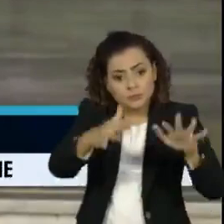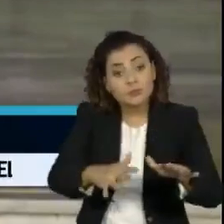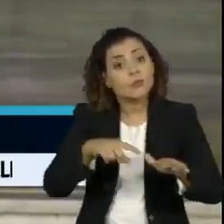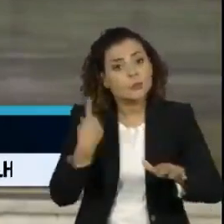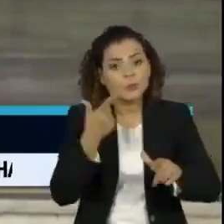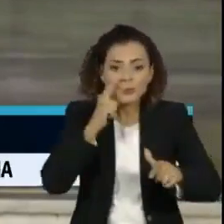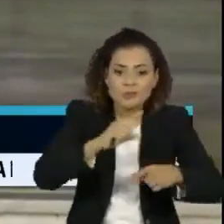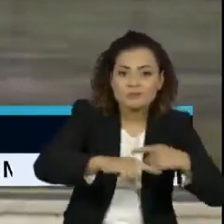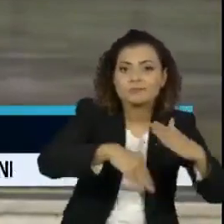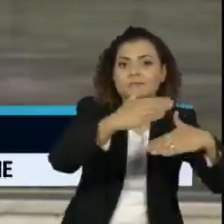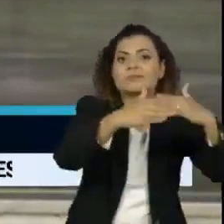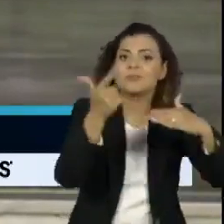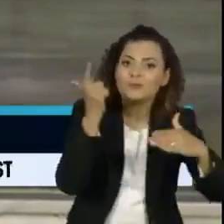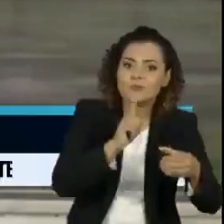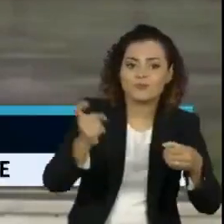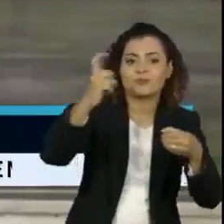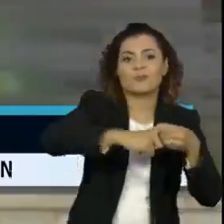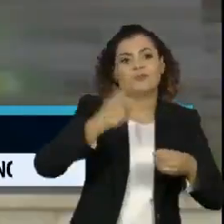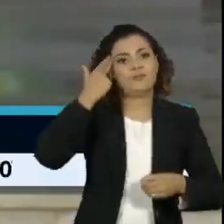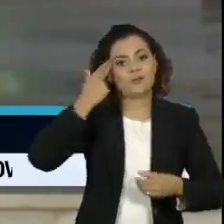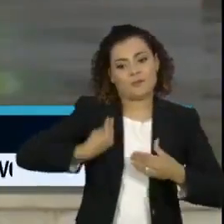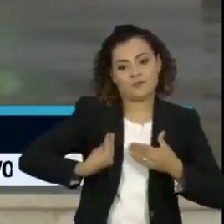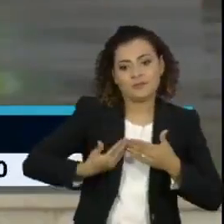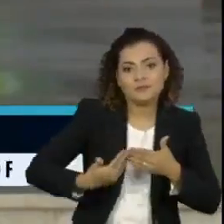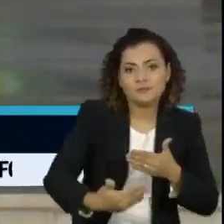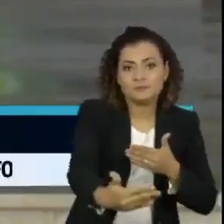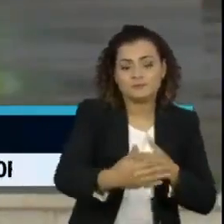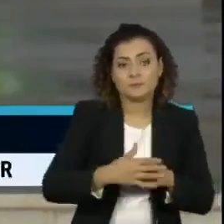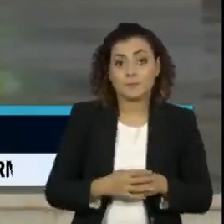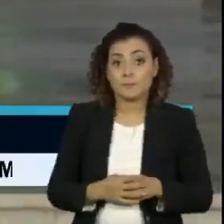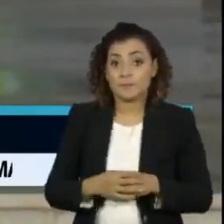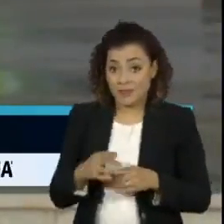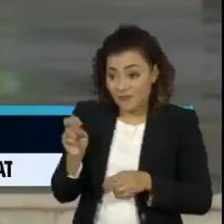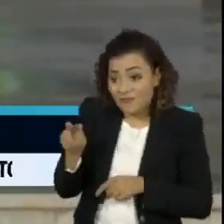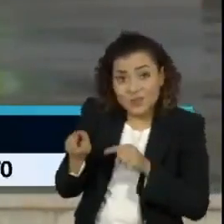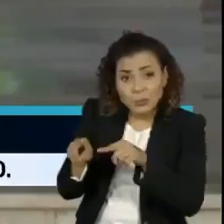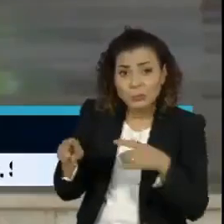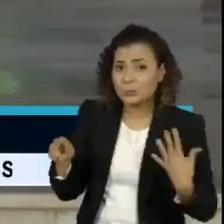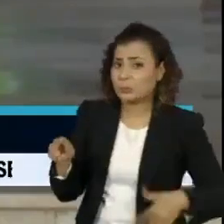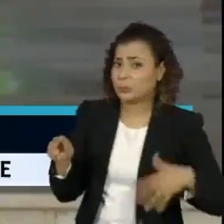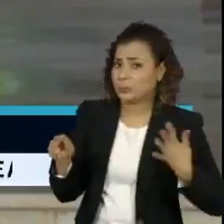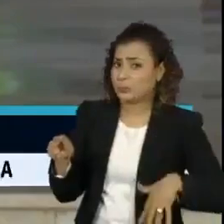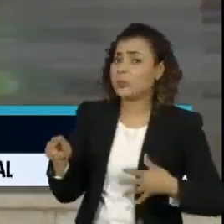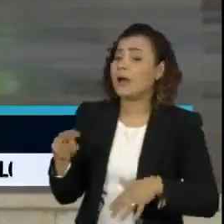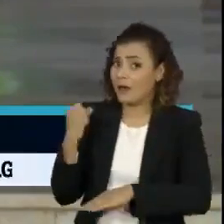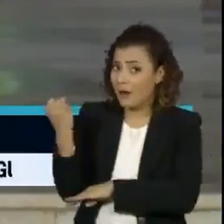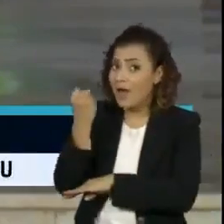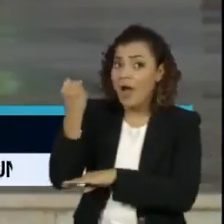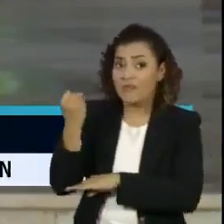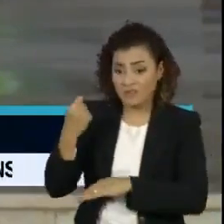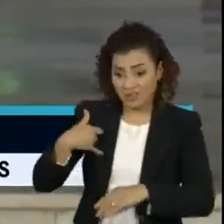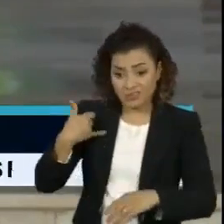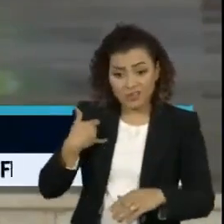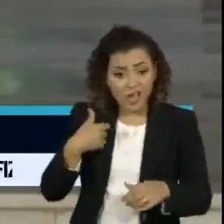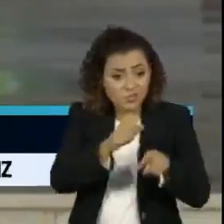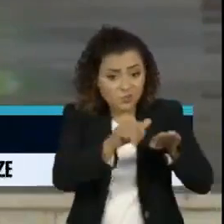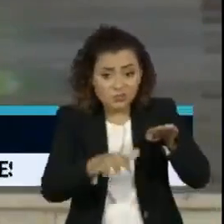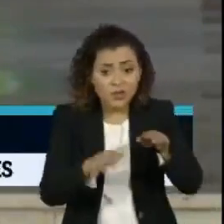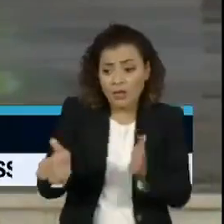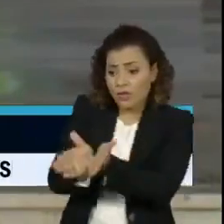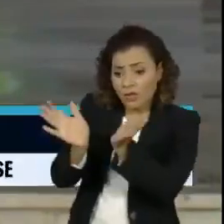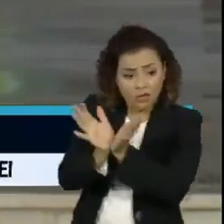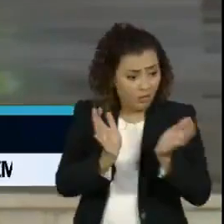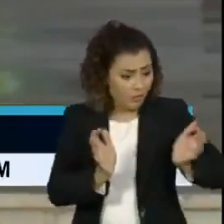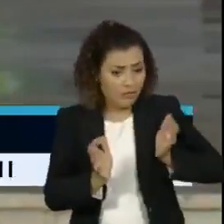poderemos retomar a normalidade. Esse vírus não perdoa. Não perdoa a idade, classe social, nada.